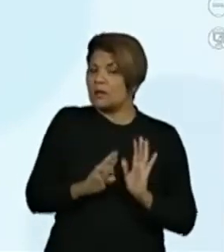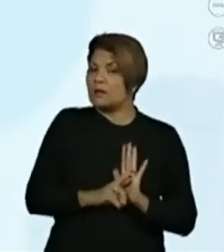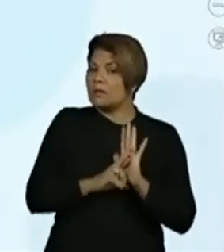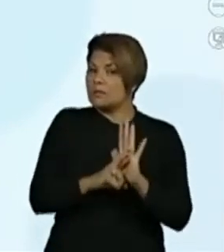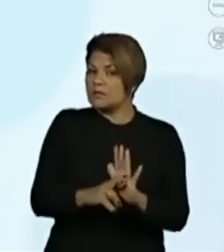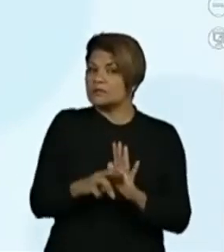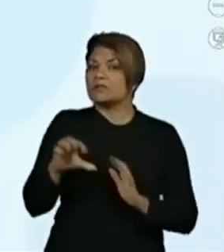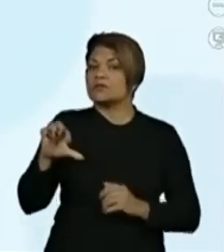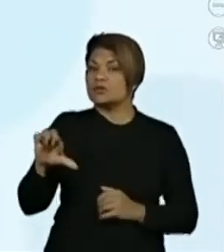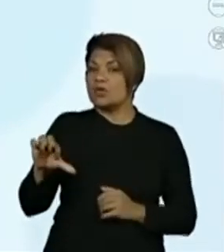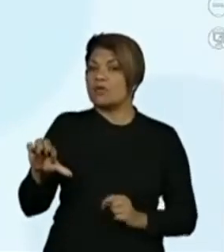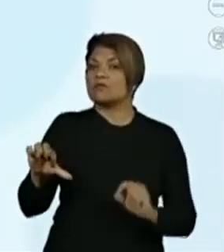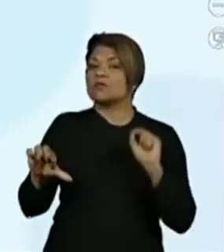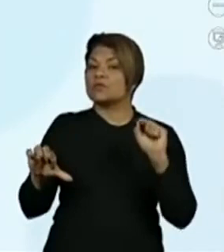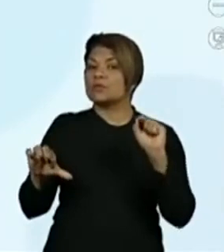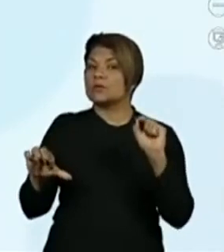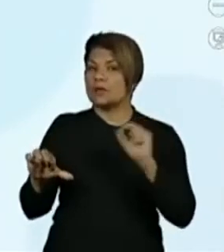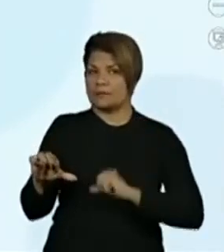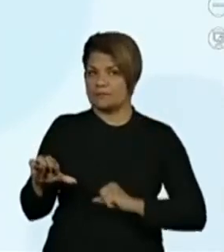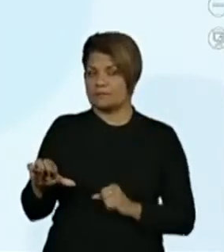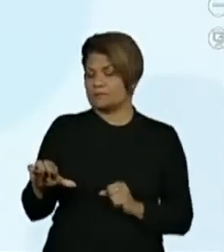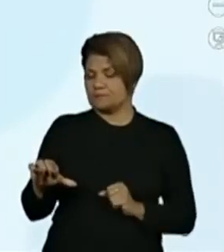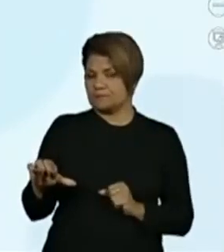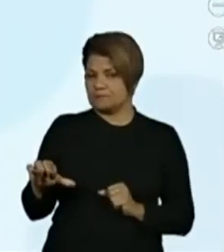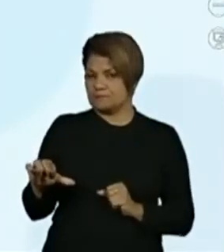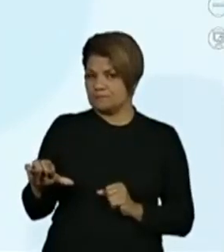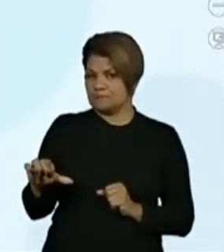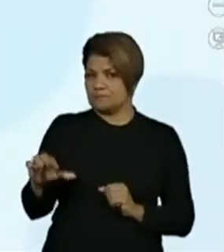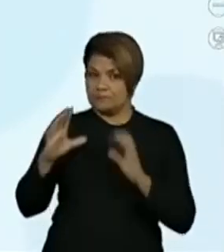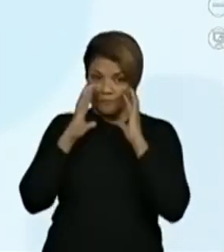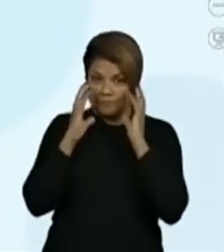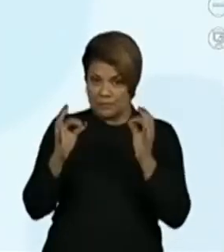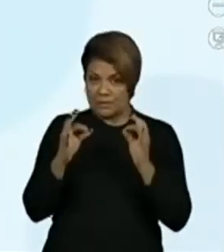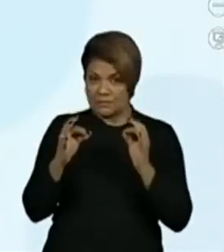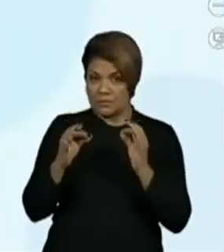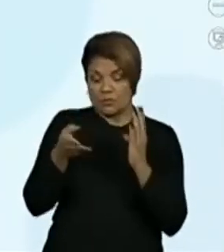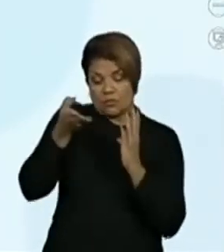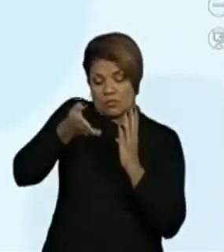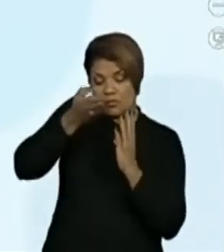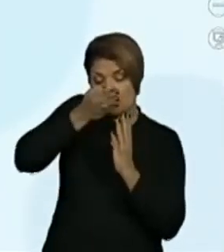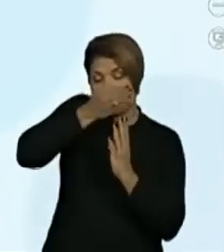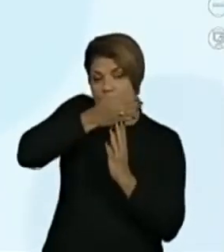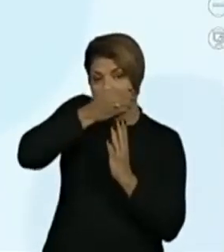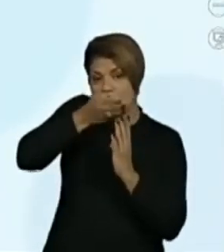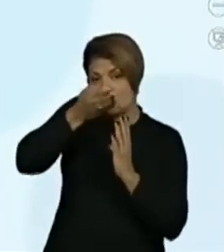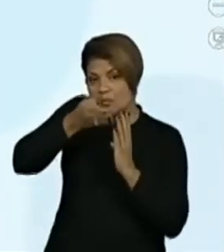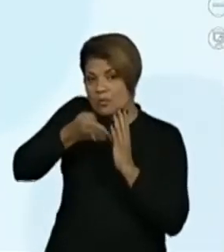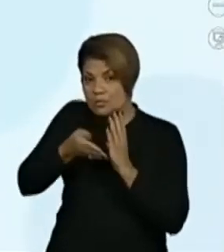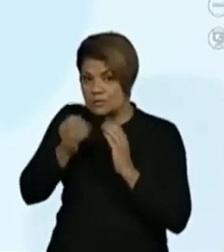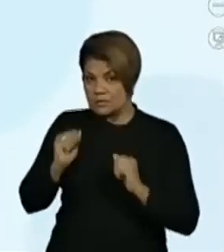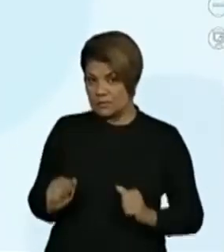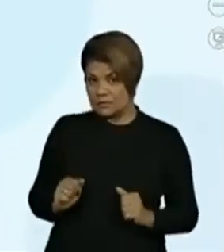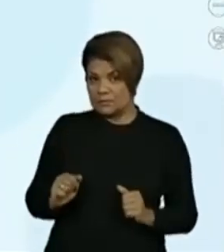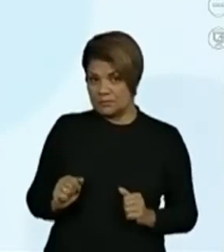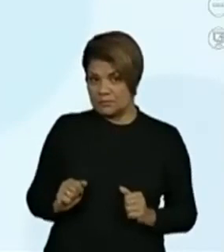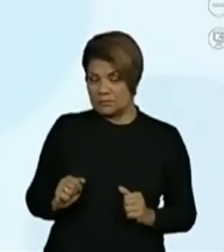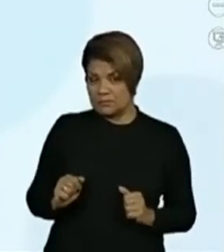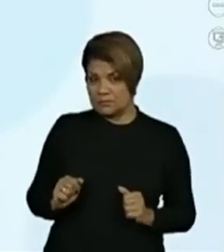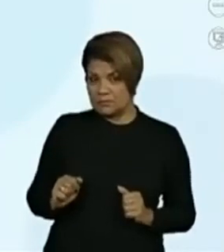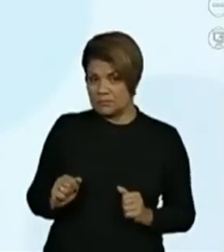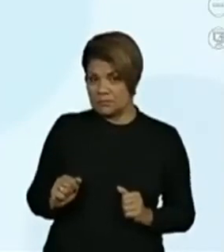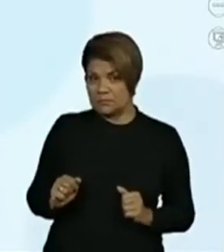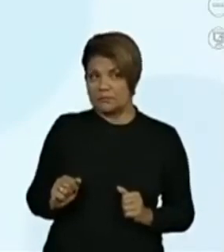9 o quê? Segundo a ordem. Atenção, a ordem. Segundo a ordem.